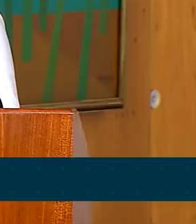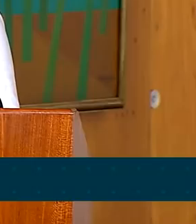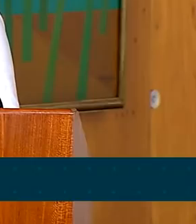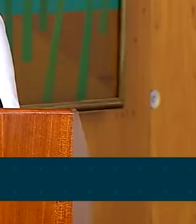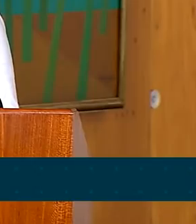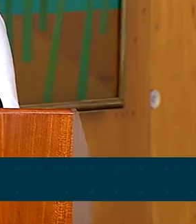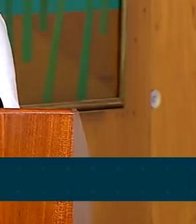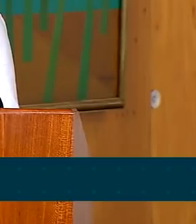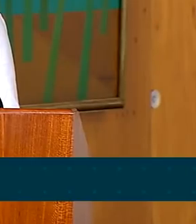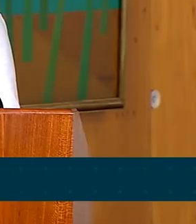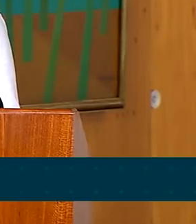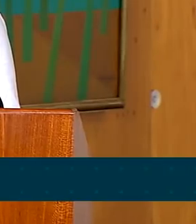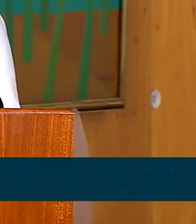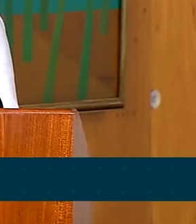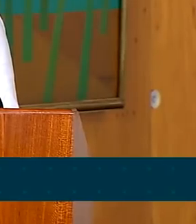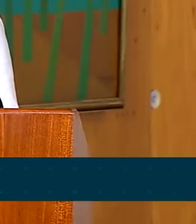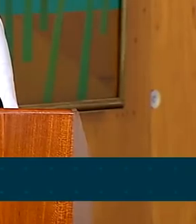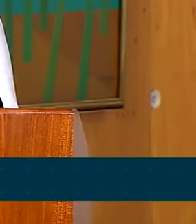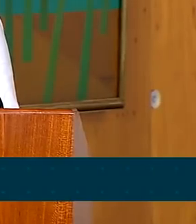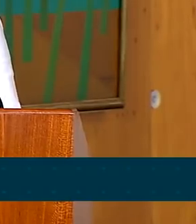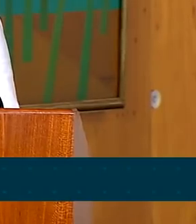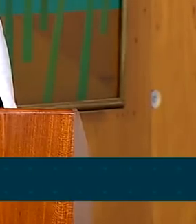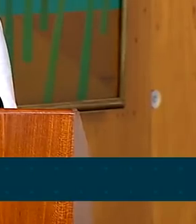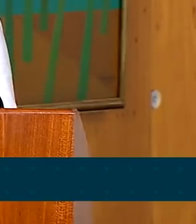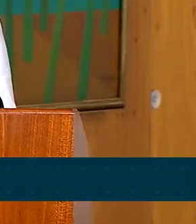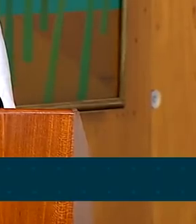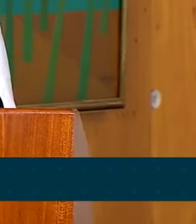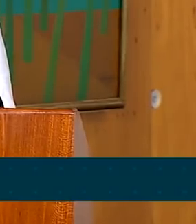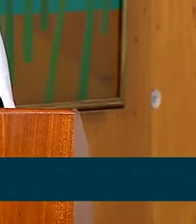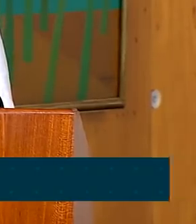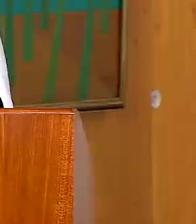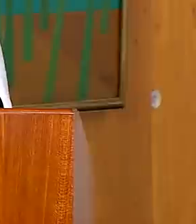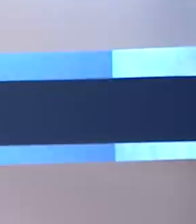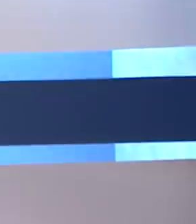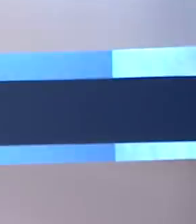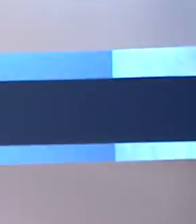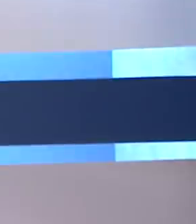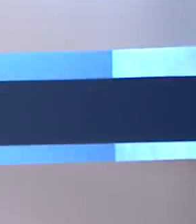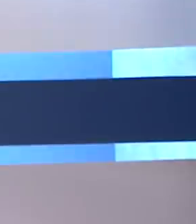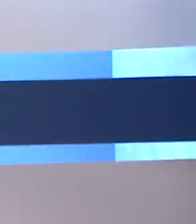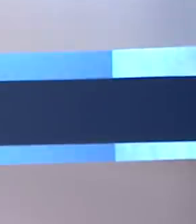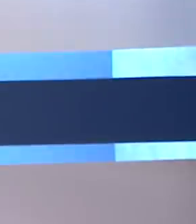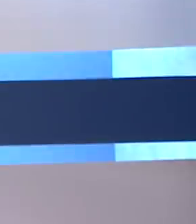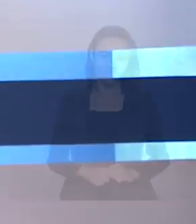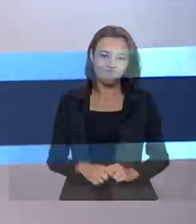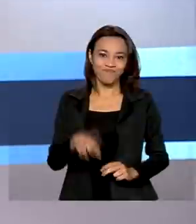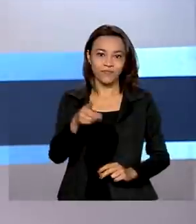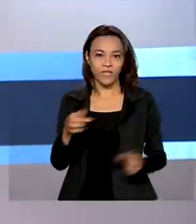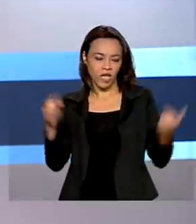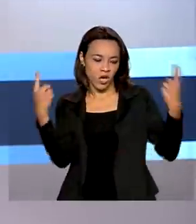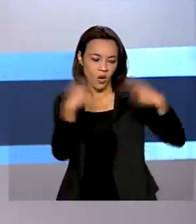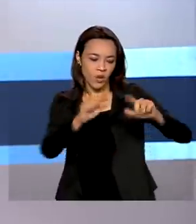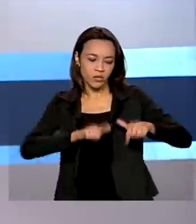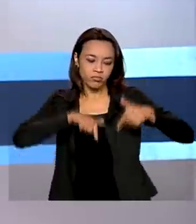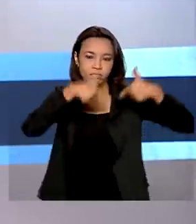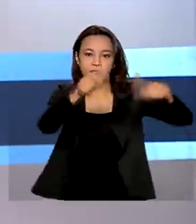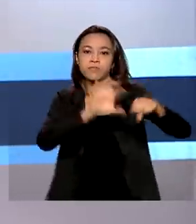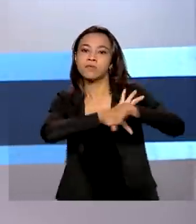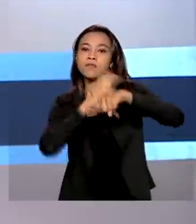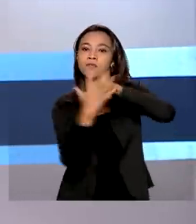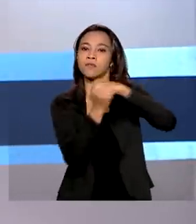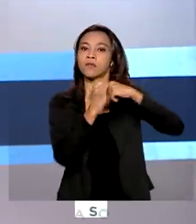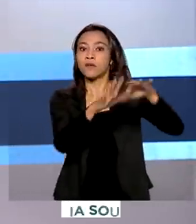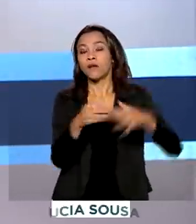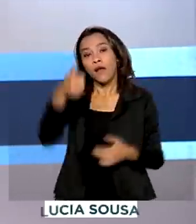surdos e respeitamos sua identidade e sua primeira língua. Combate à Covid-19. Para